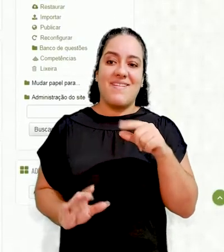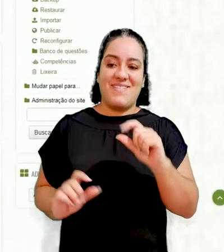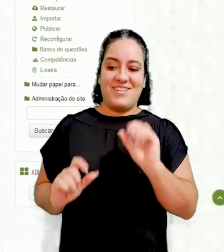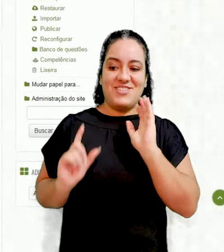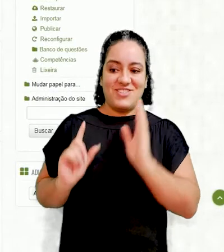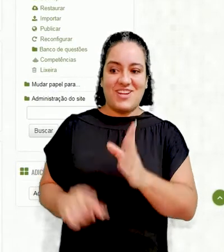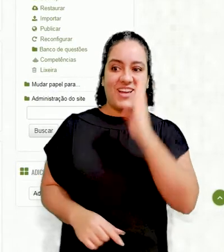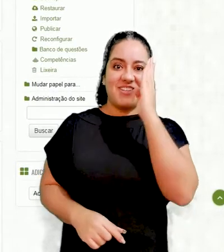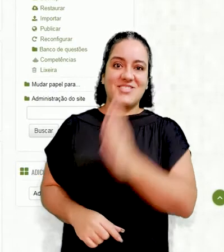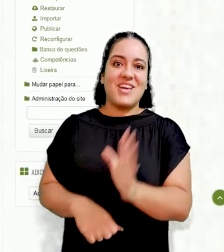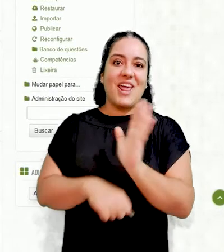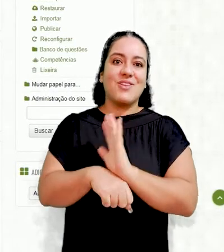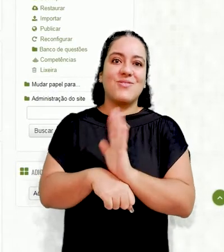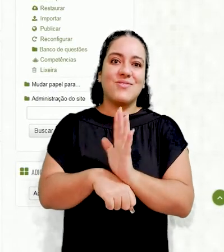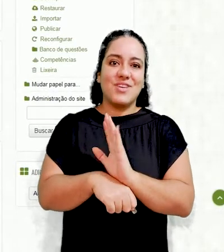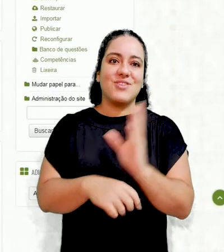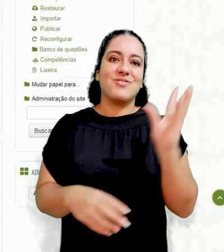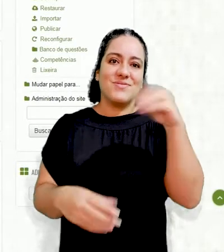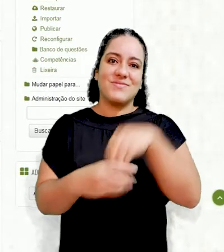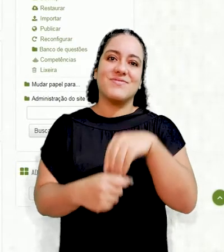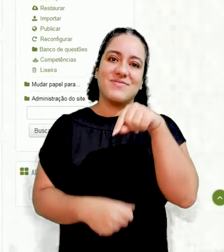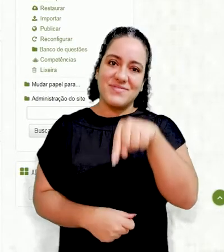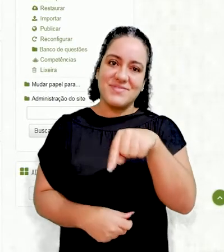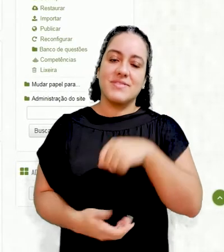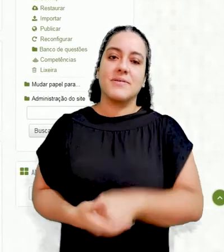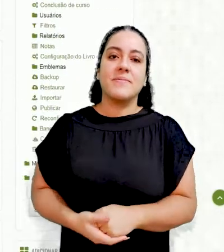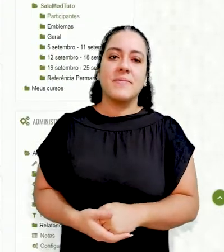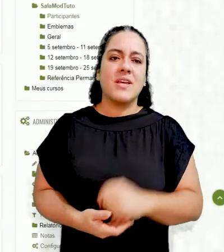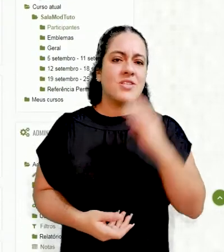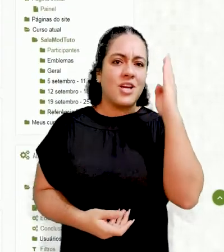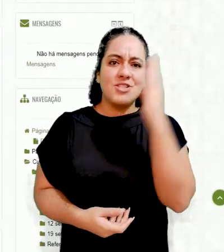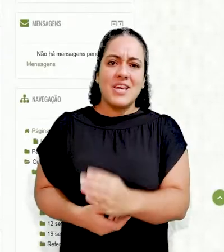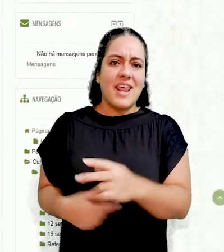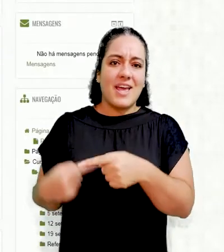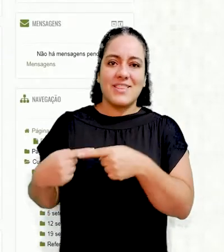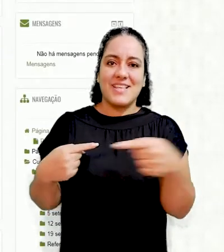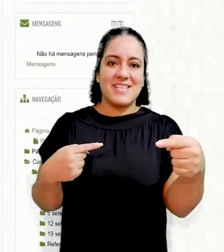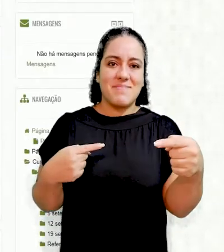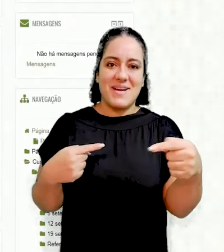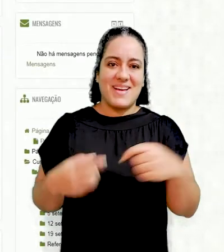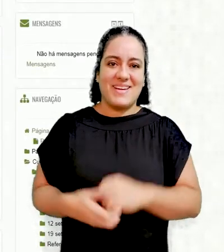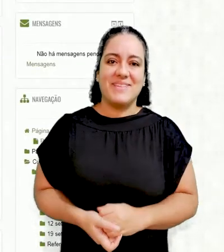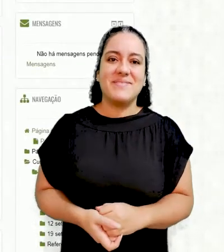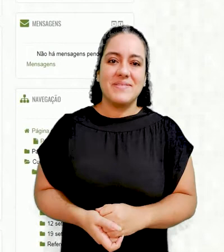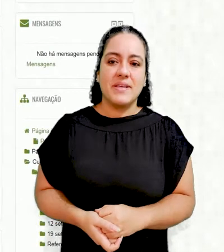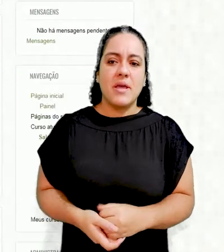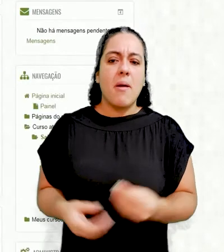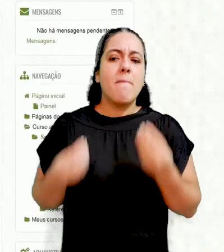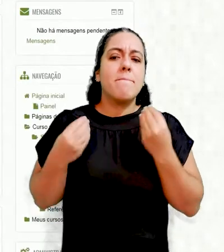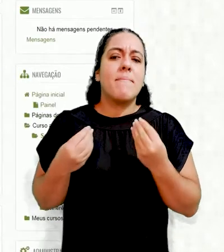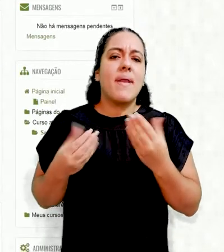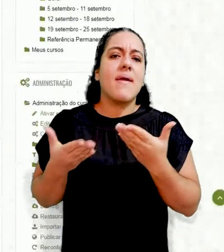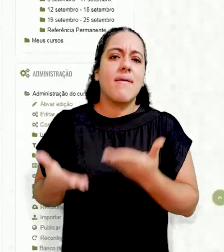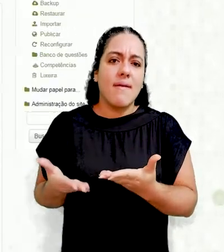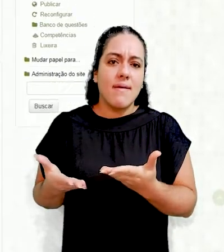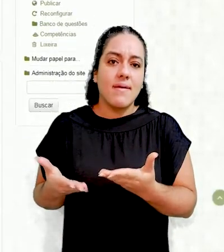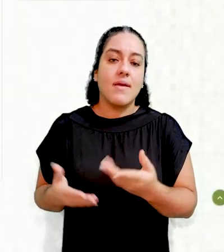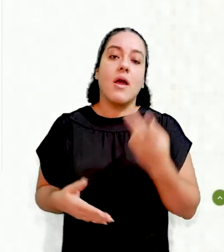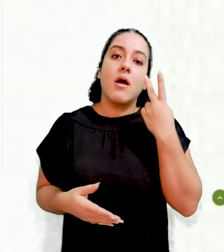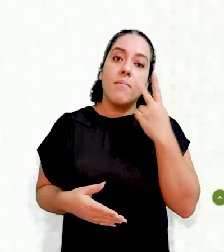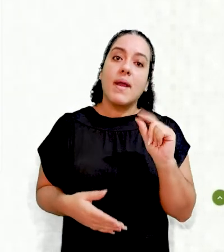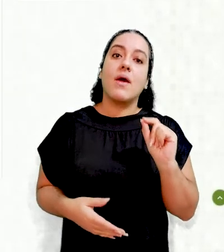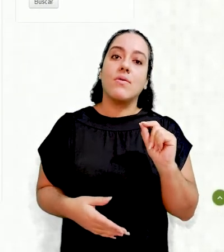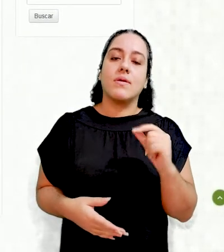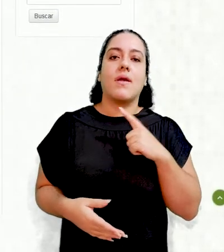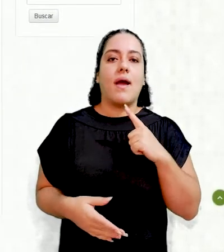rótulo, ou seja, neste caso, um vídeo inserido aqui, diretamente na semana, tá certo? Para que serve